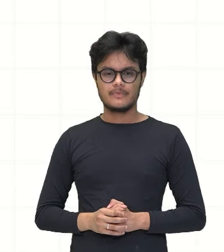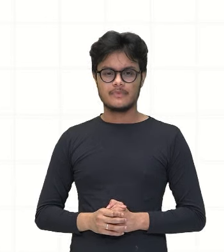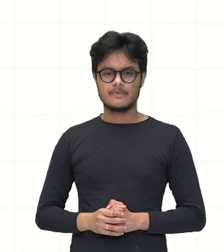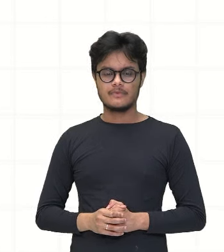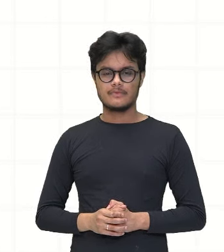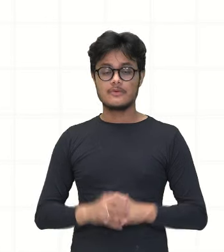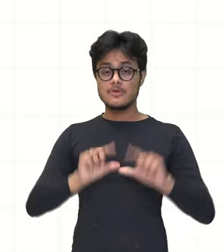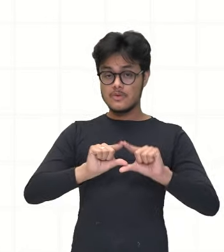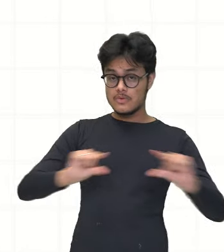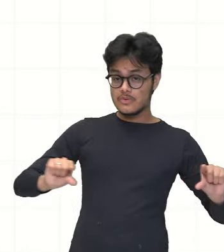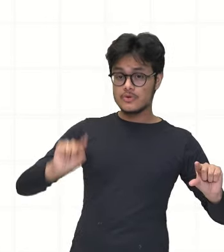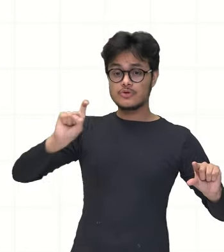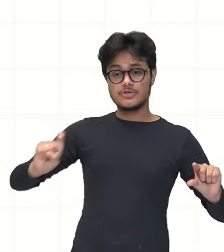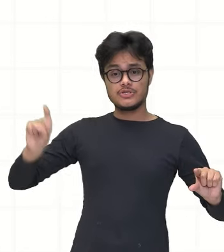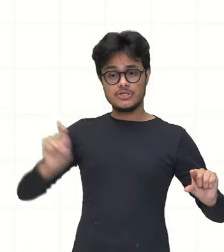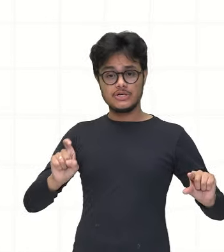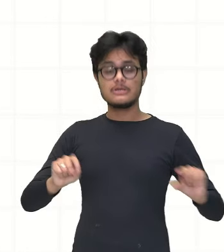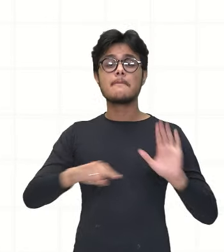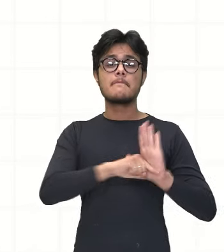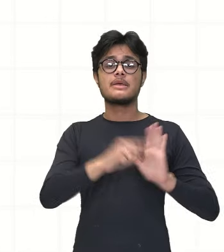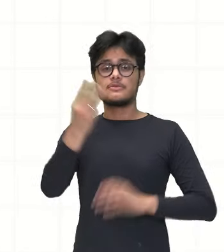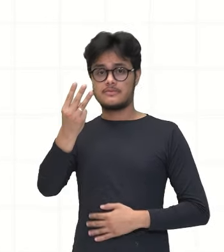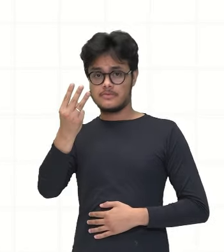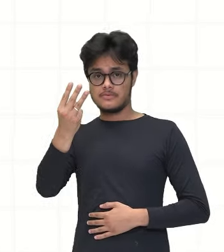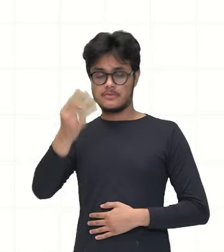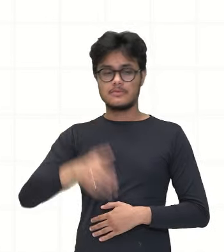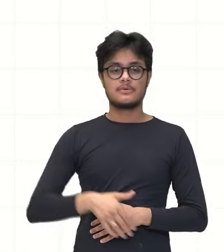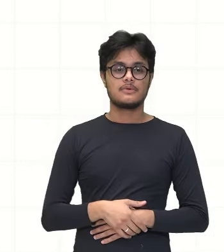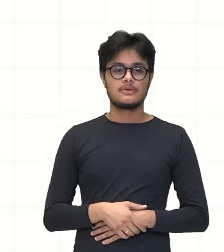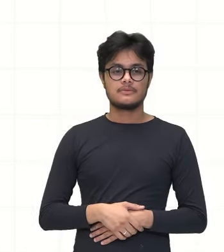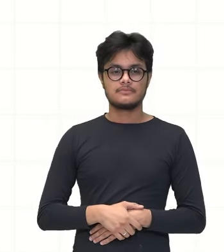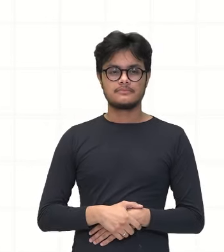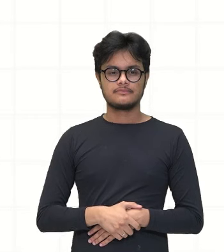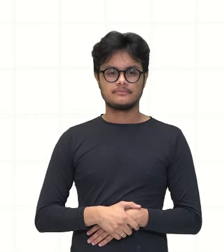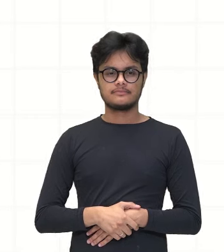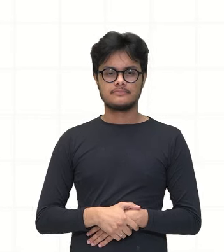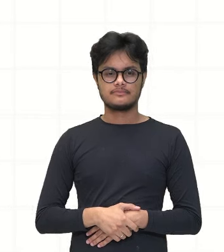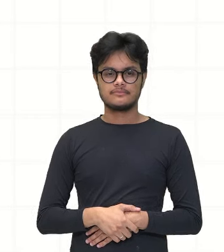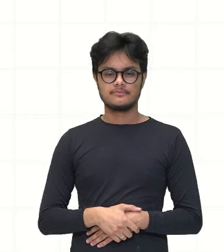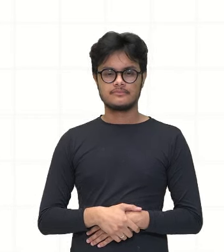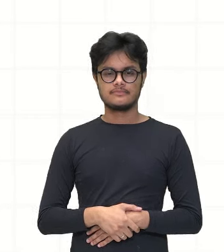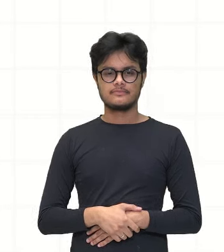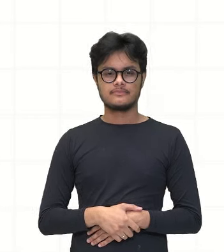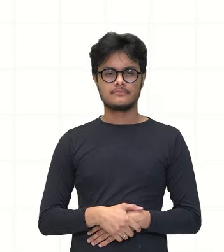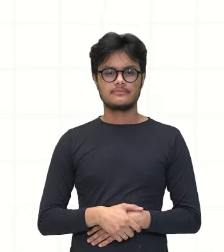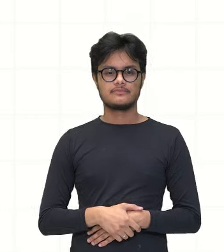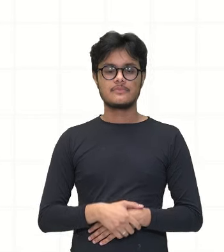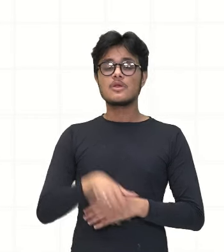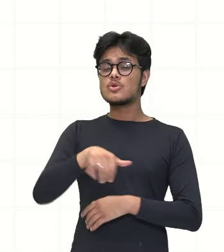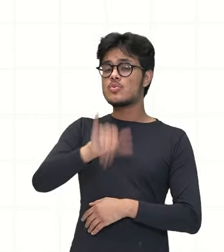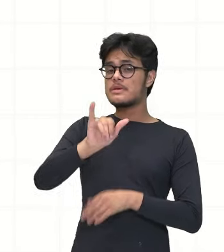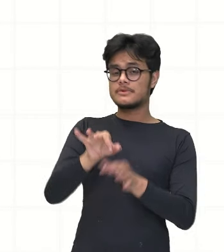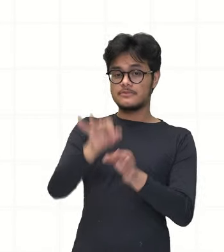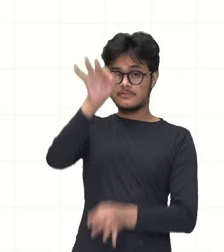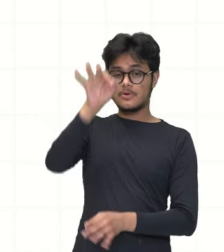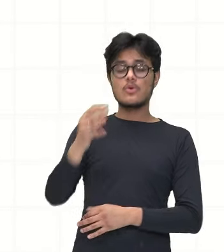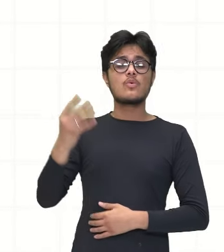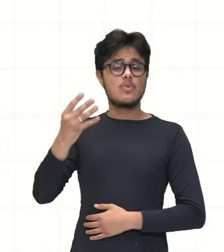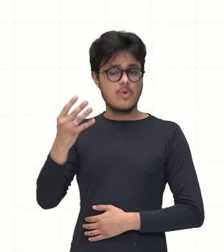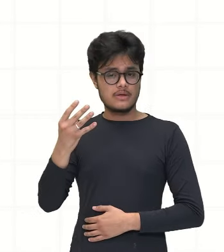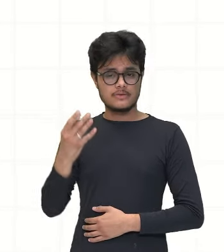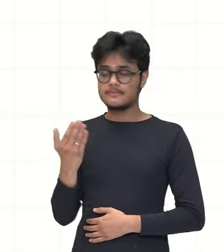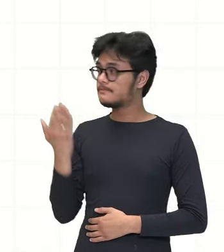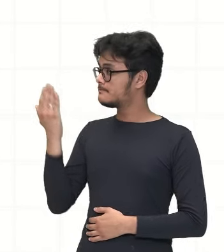no X. Daqui está dando menos 3. Então, ele é menos 3. E quem ele é no Y? Ele é o